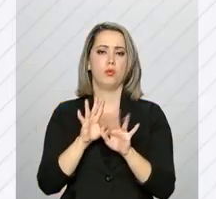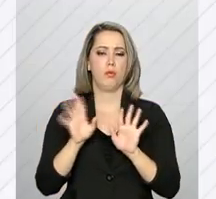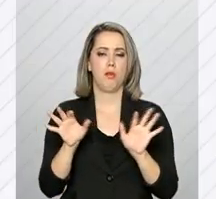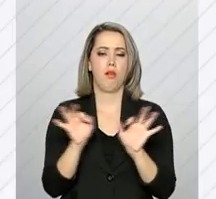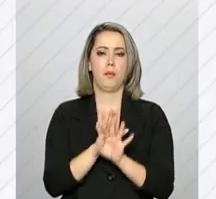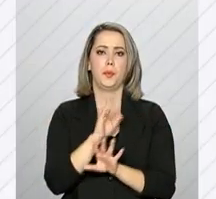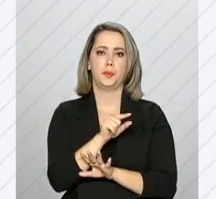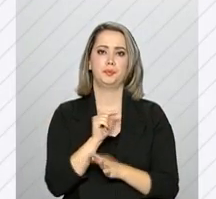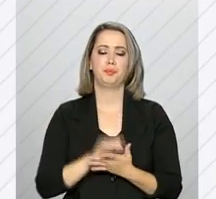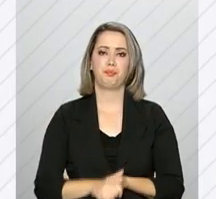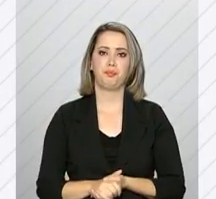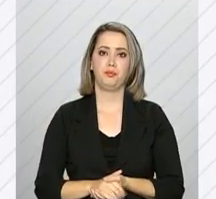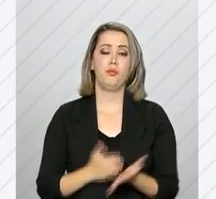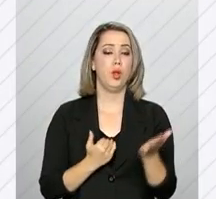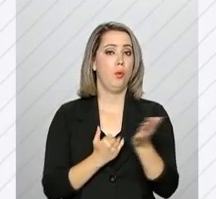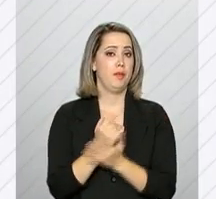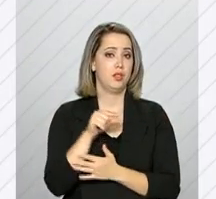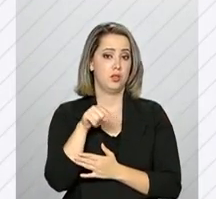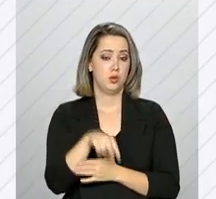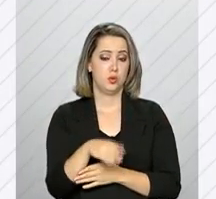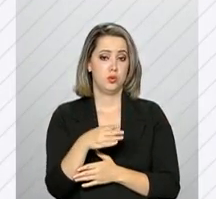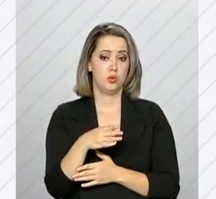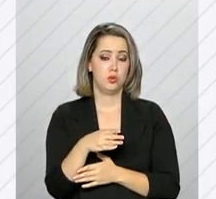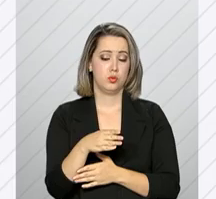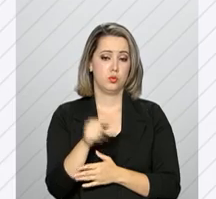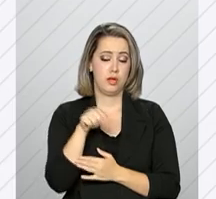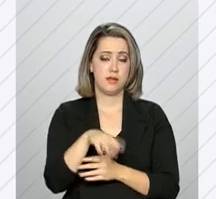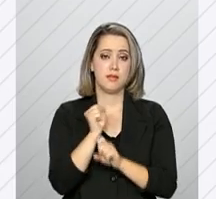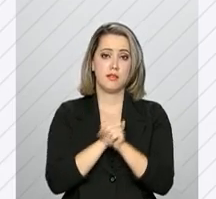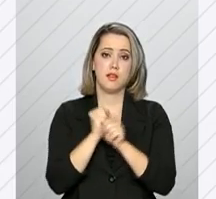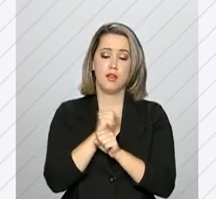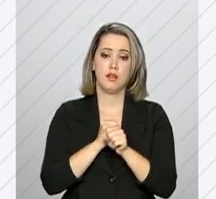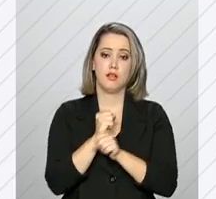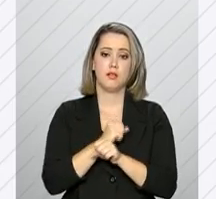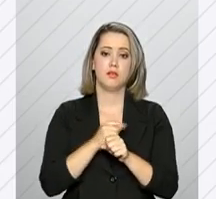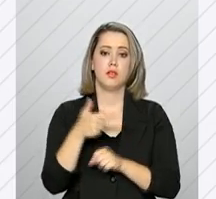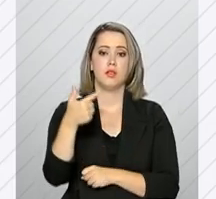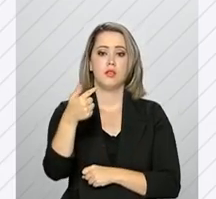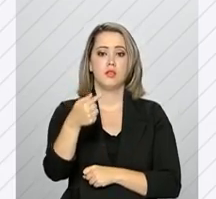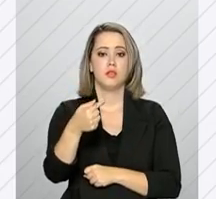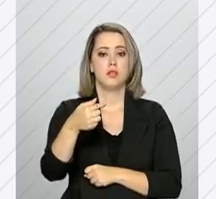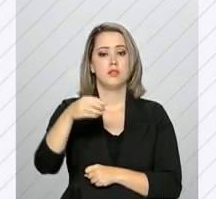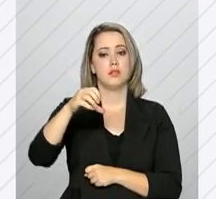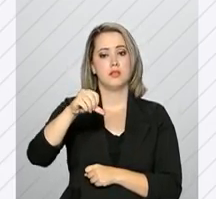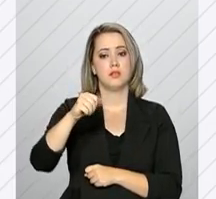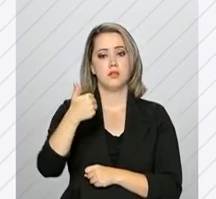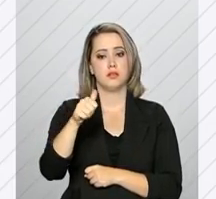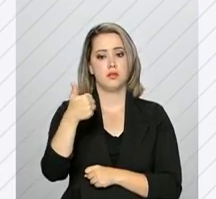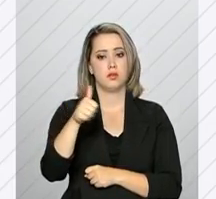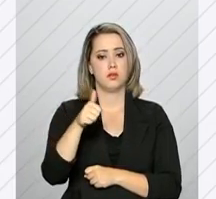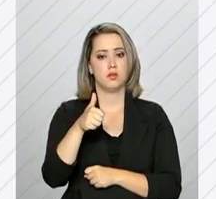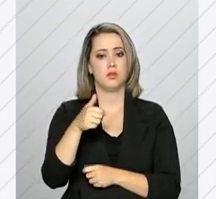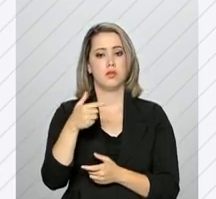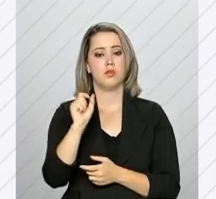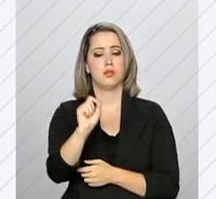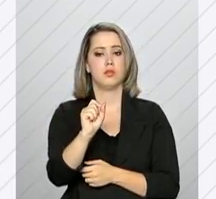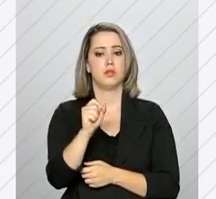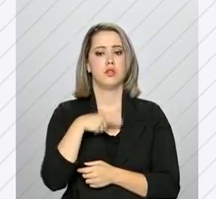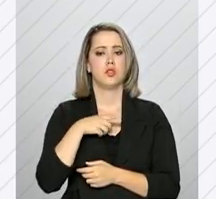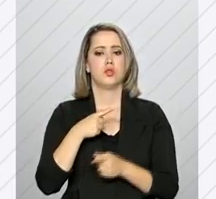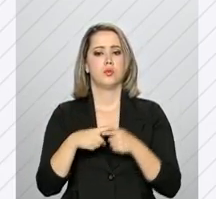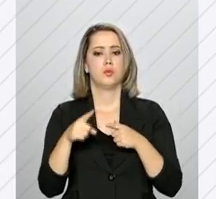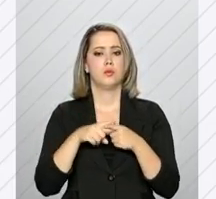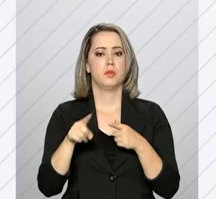Do início do ano até 15 de abril, foram registrados 7.911 casos de Zika no país,